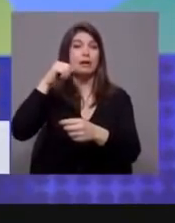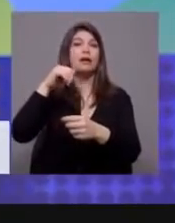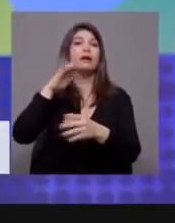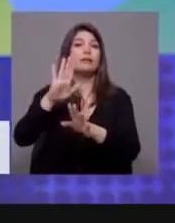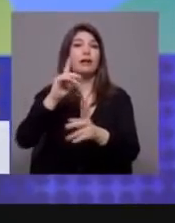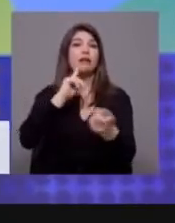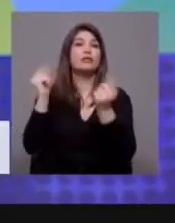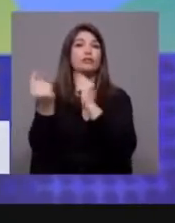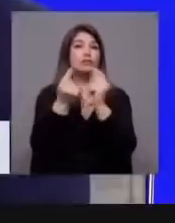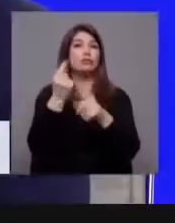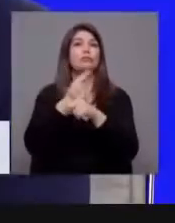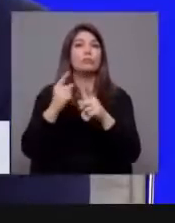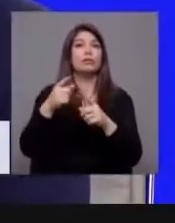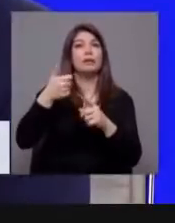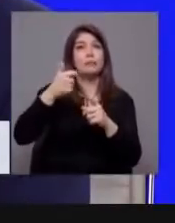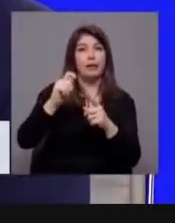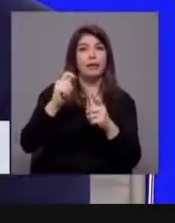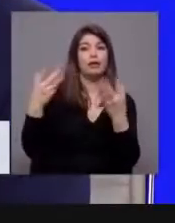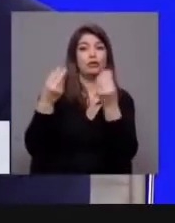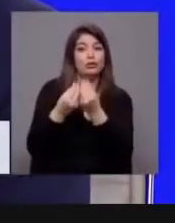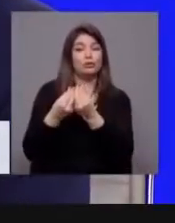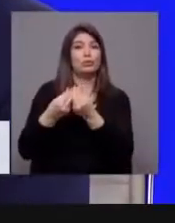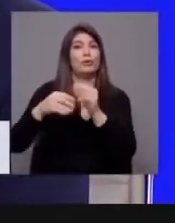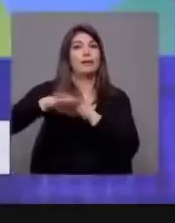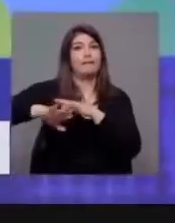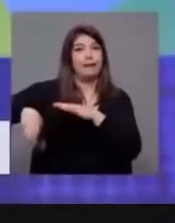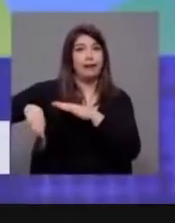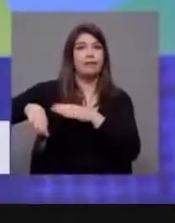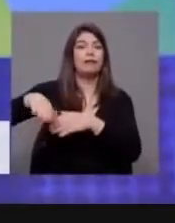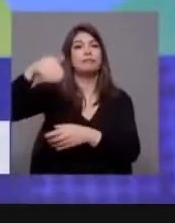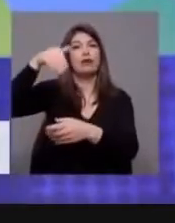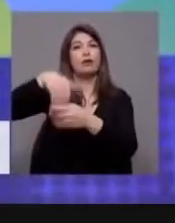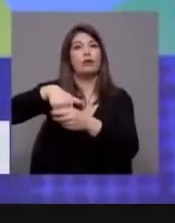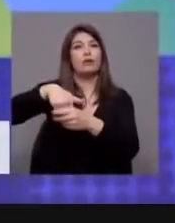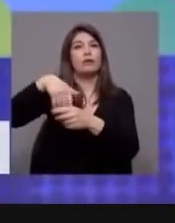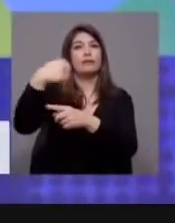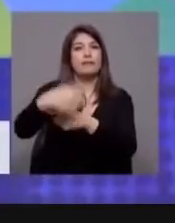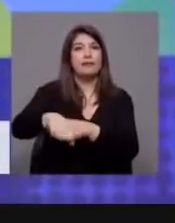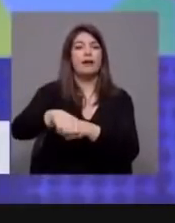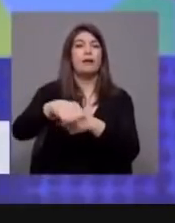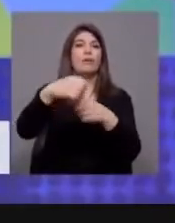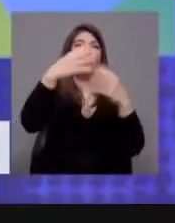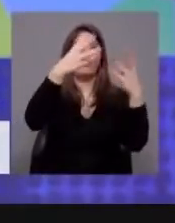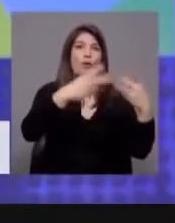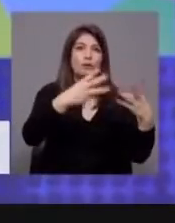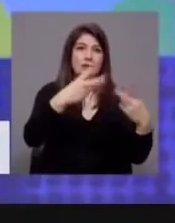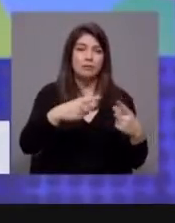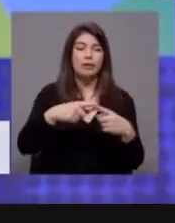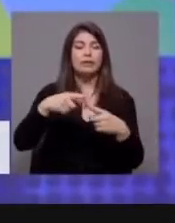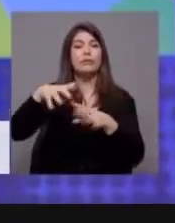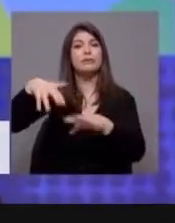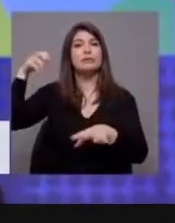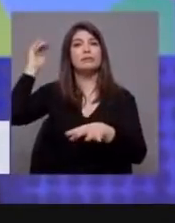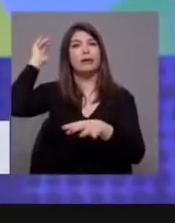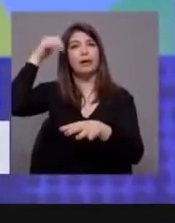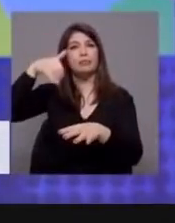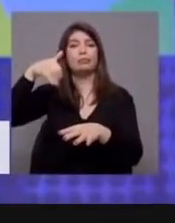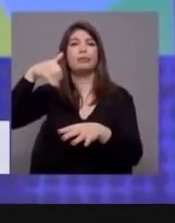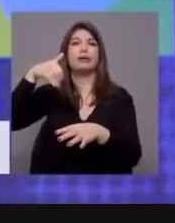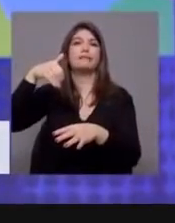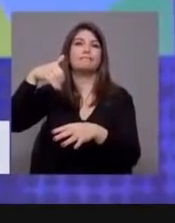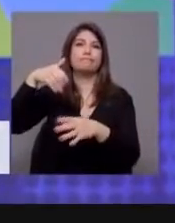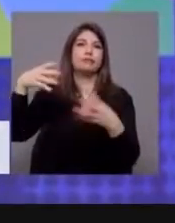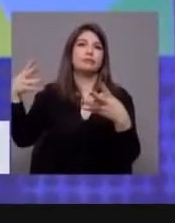o Bloco de Esquerda, juntando-se à direita e à extrema-direita, chumbaram o orçamento, dissolveram a Assembleia da República e a legislação de trabalho que nós